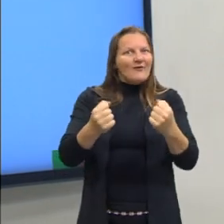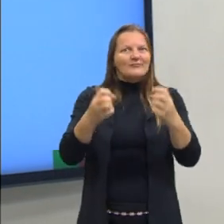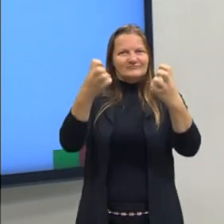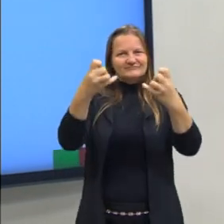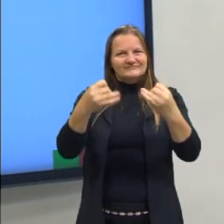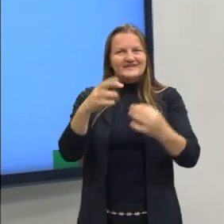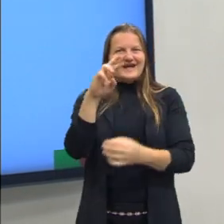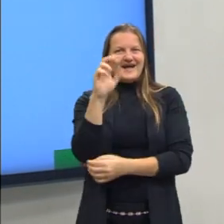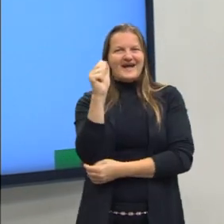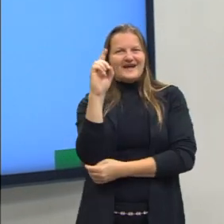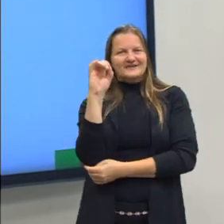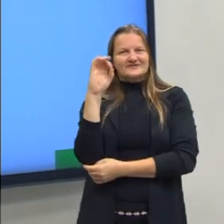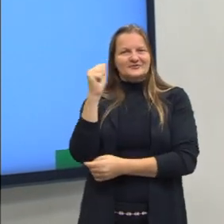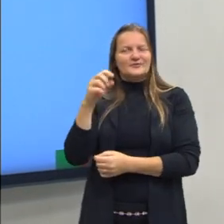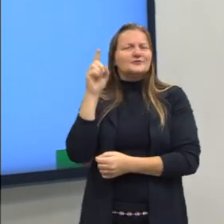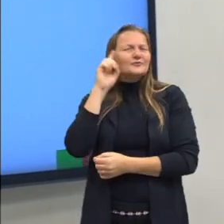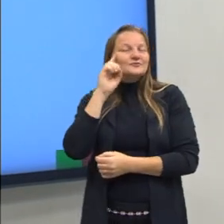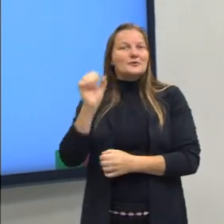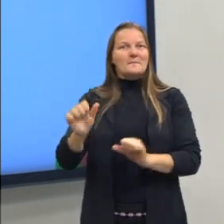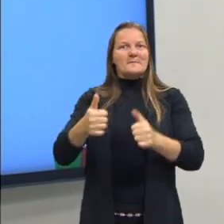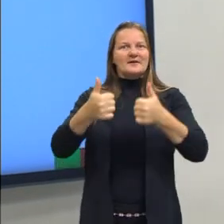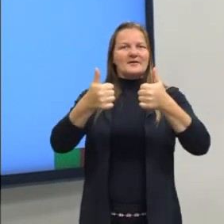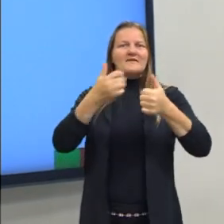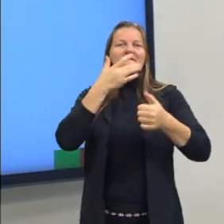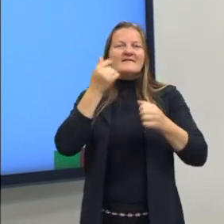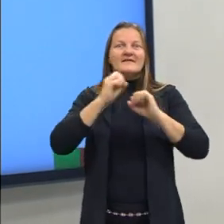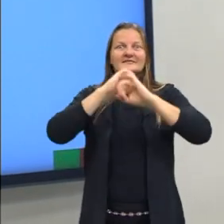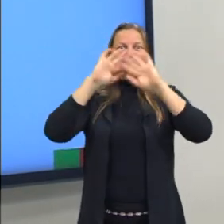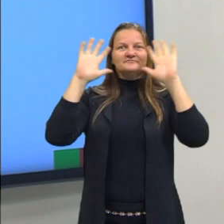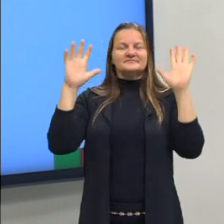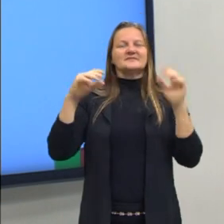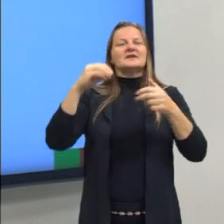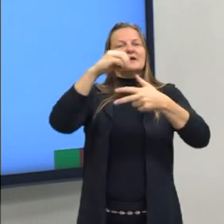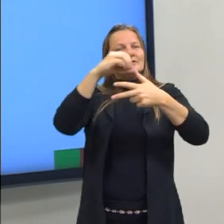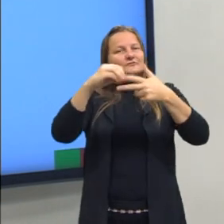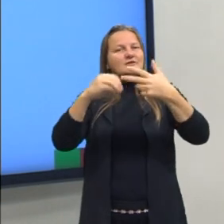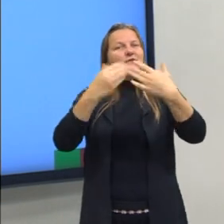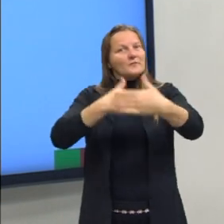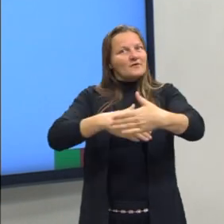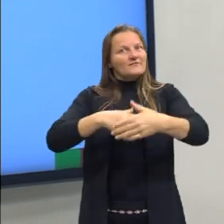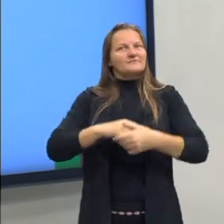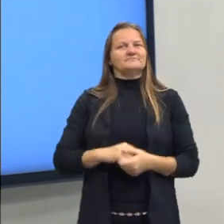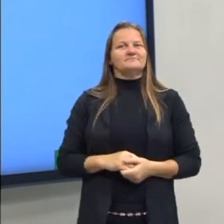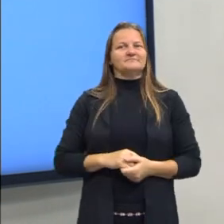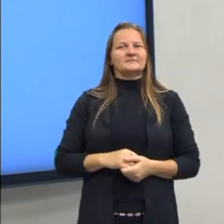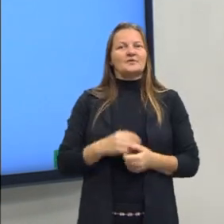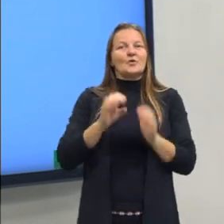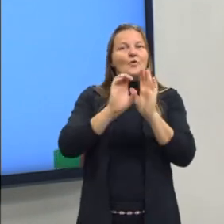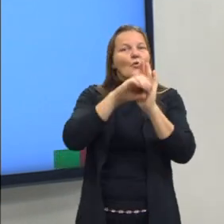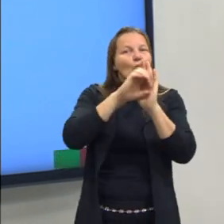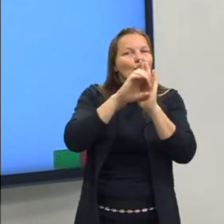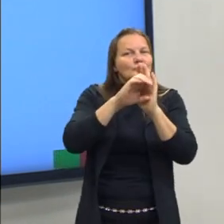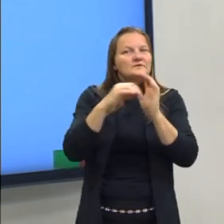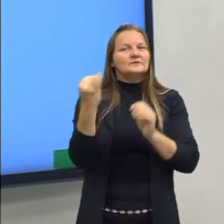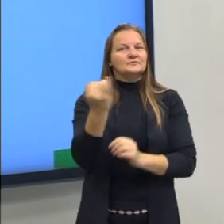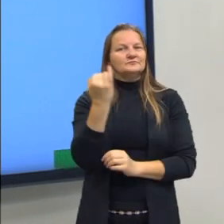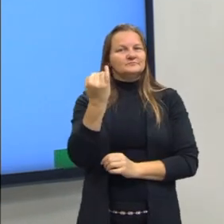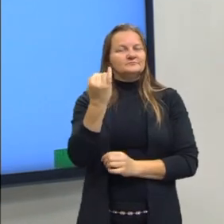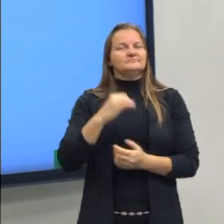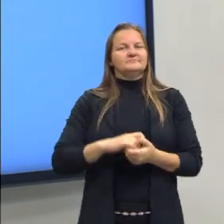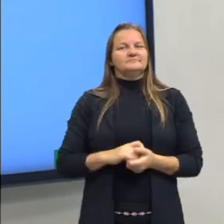para melhorar o nosso dia a dia, porque é dessa forma que é cobrado no Enem, é trazendo conceitos, apenas